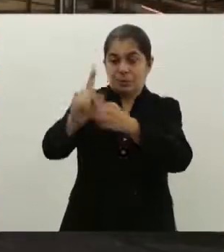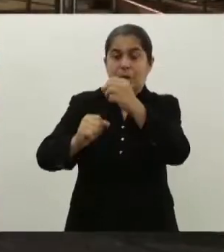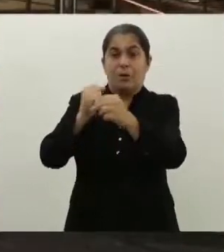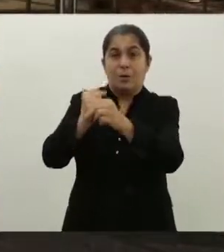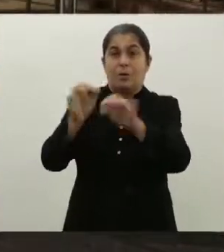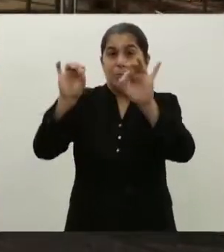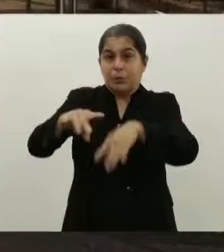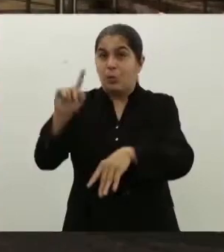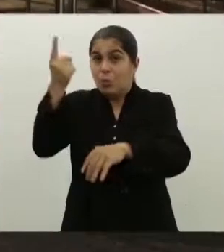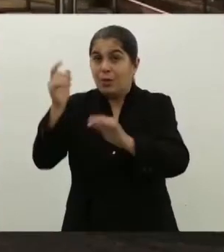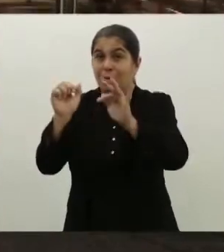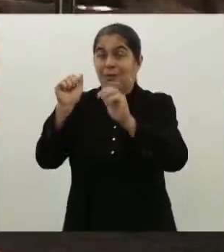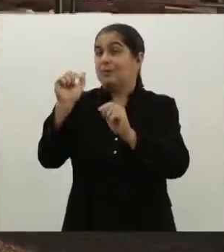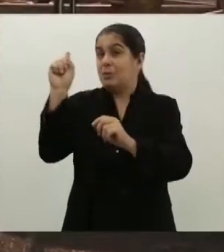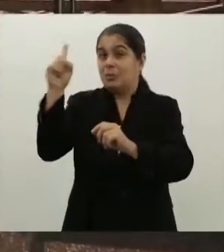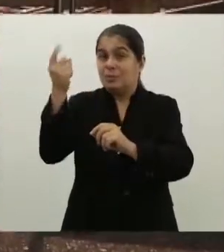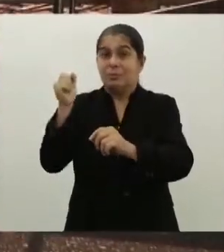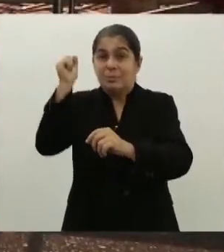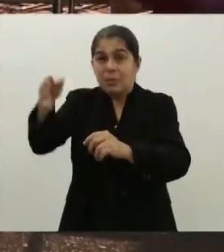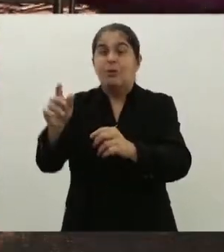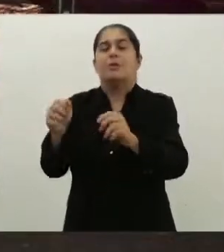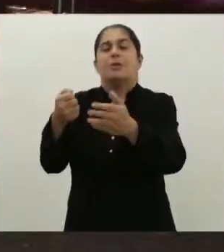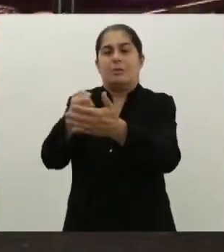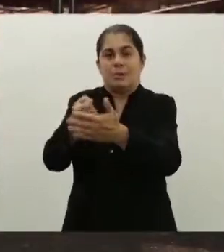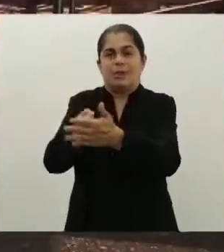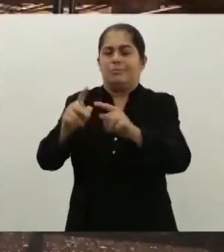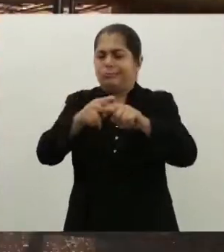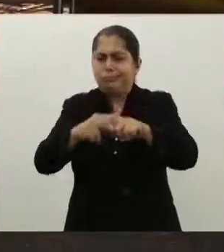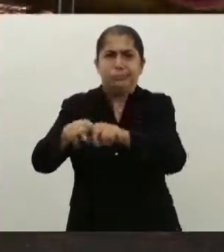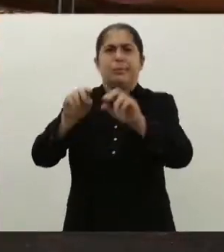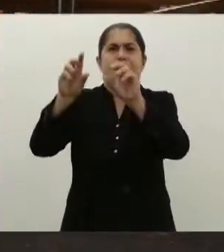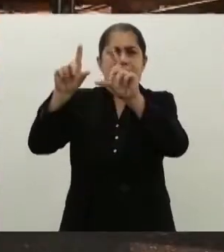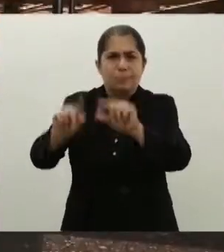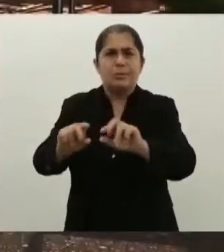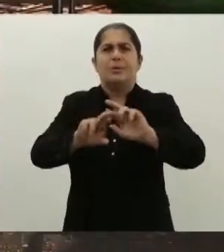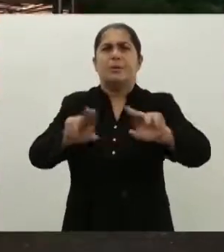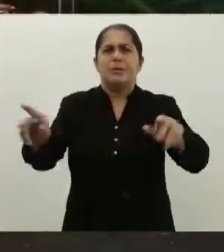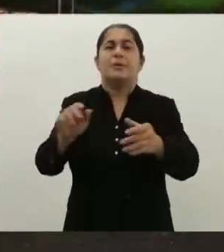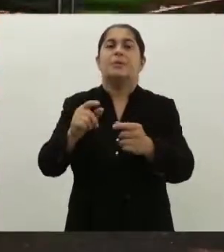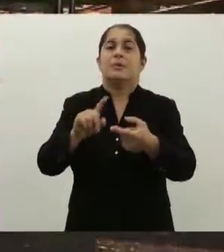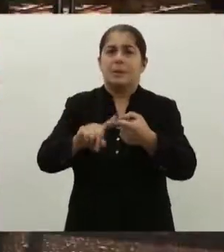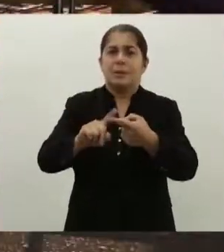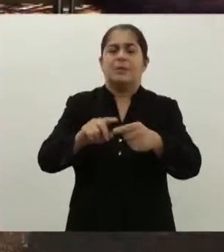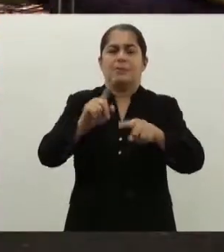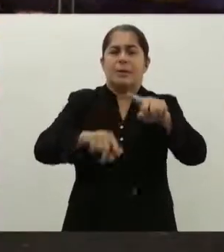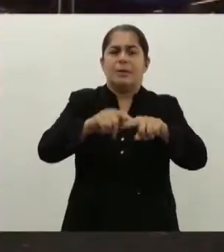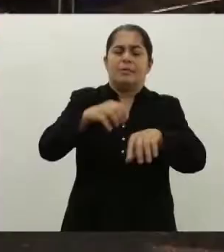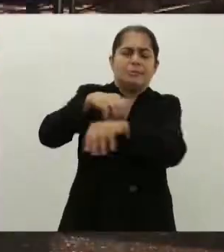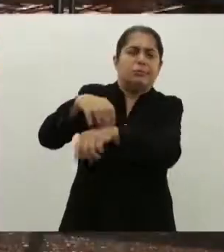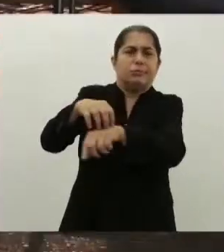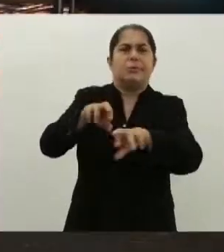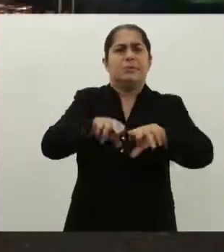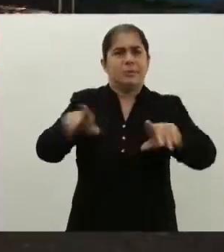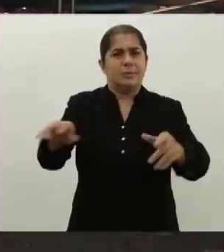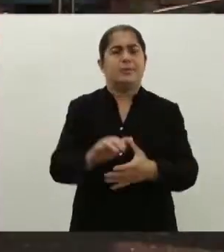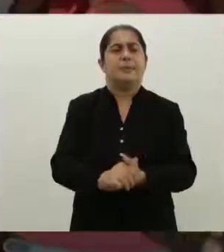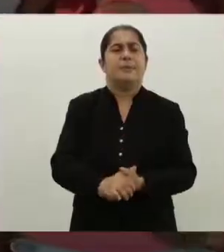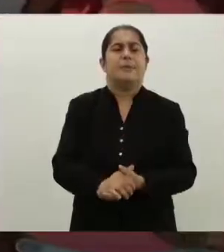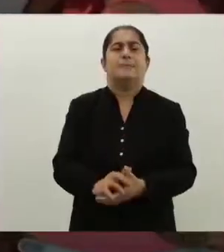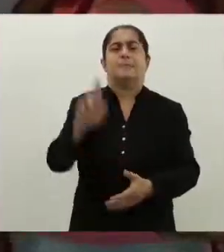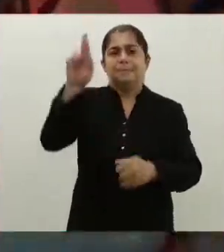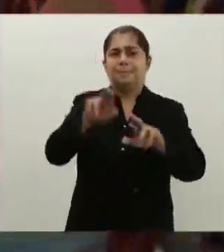uma hora após o término das festividades, para conclusão do trabalho, de desmontagem do palco e também remoção dos equipamentos.